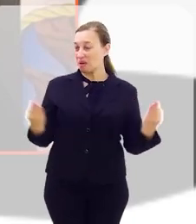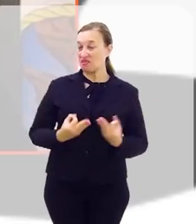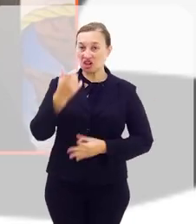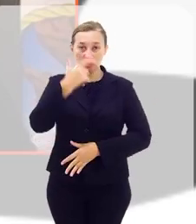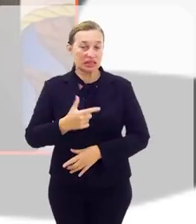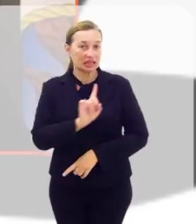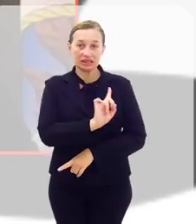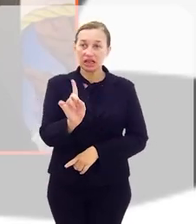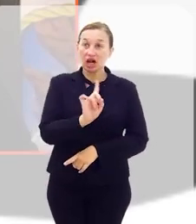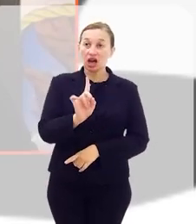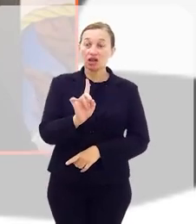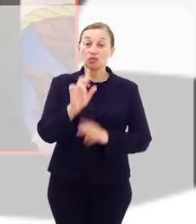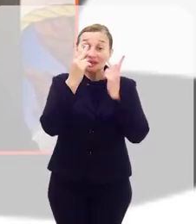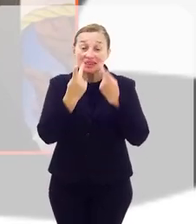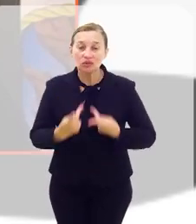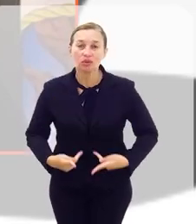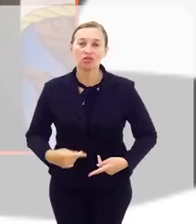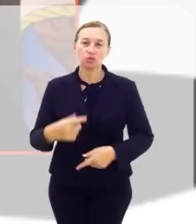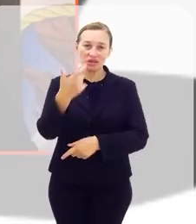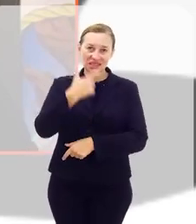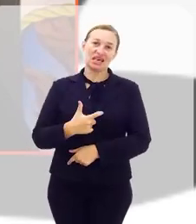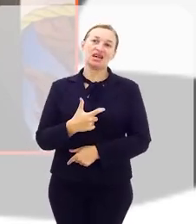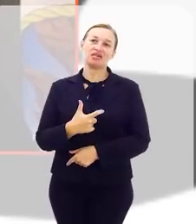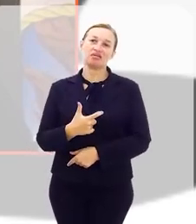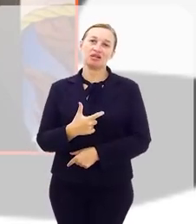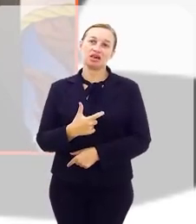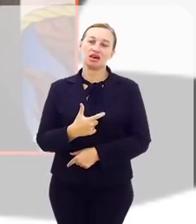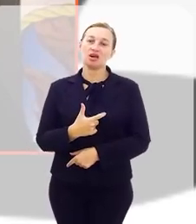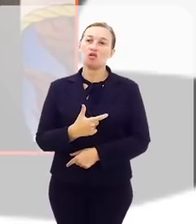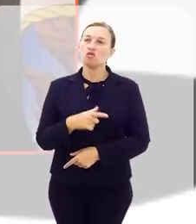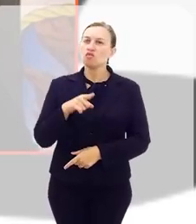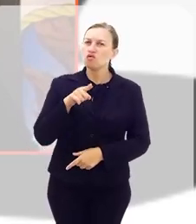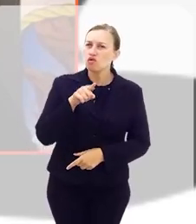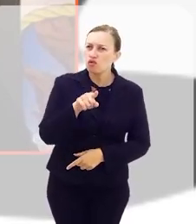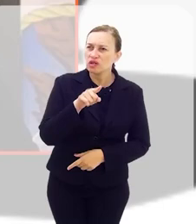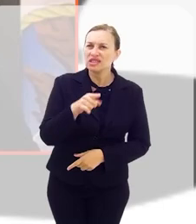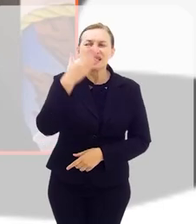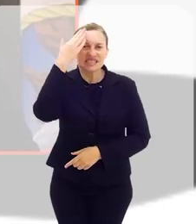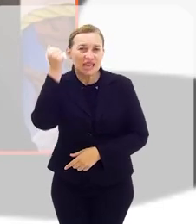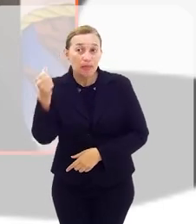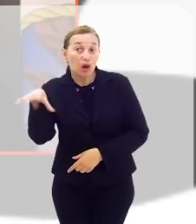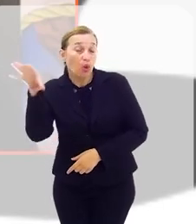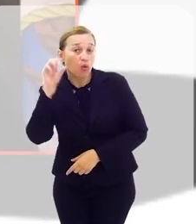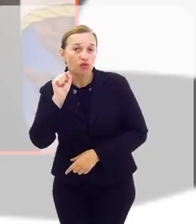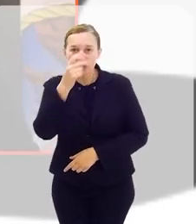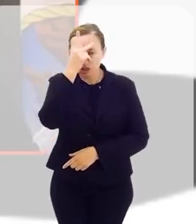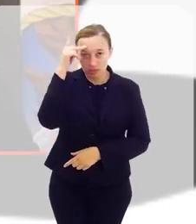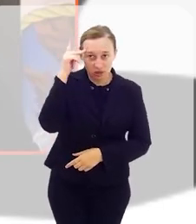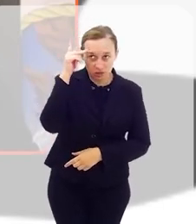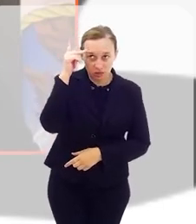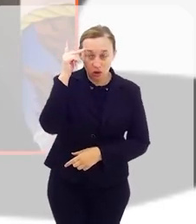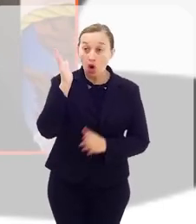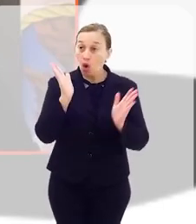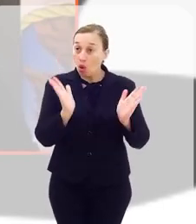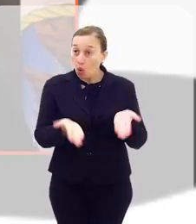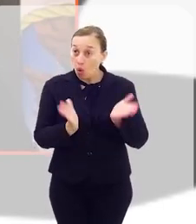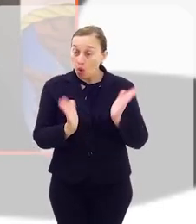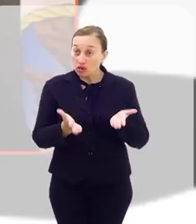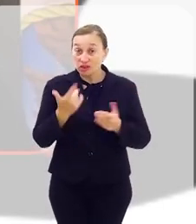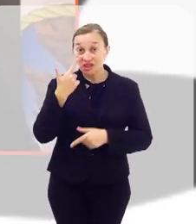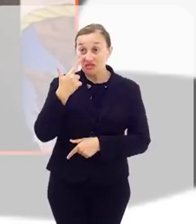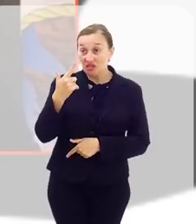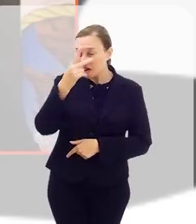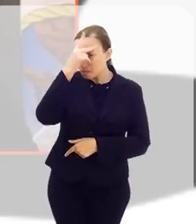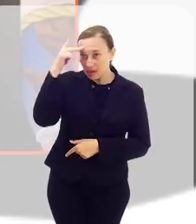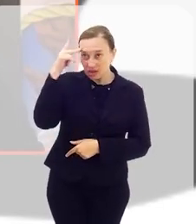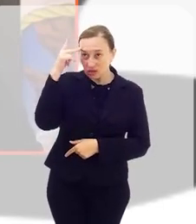de perfeição, é questão de humanização. Humanizar é isso, é você saber ouvir as pessoas. Hoje em dia,